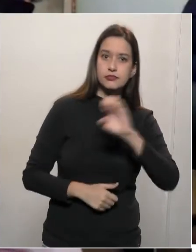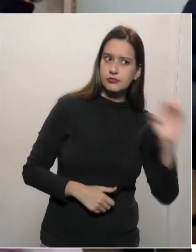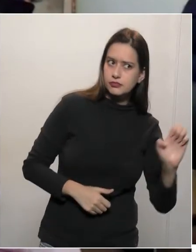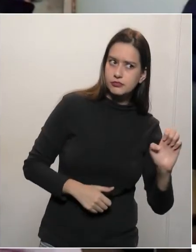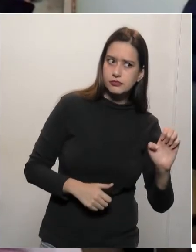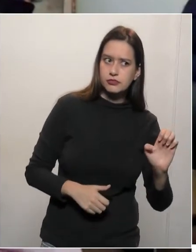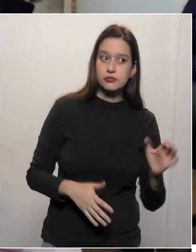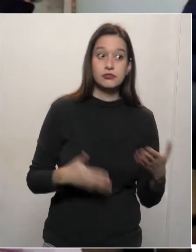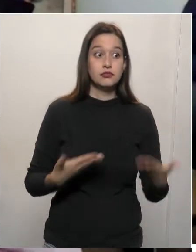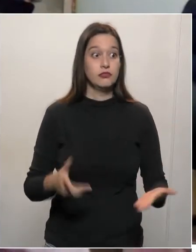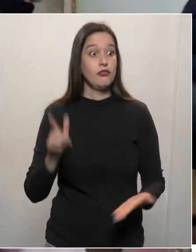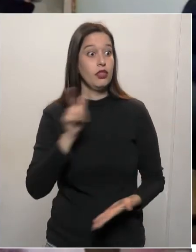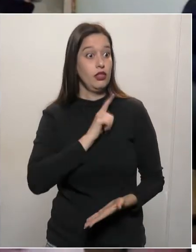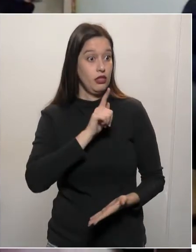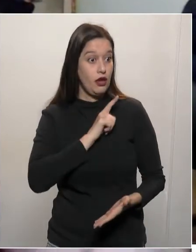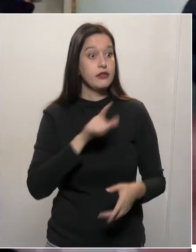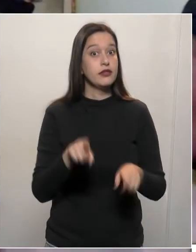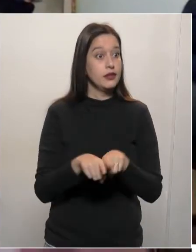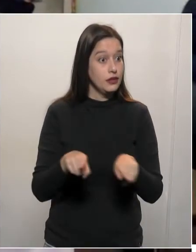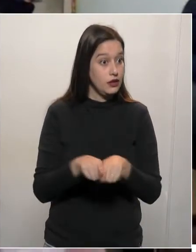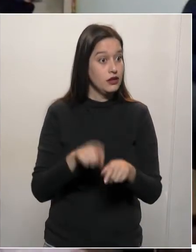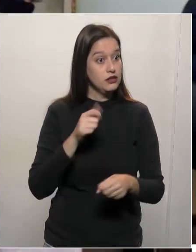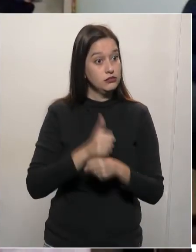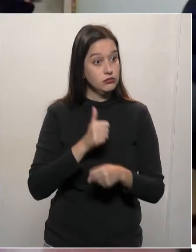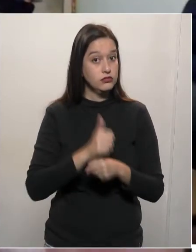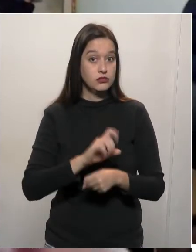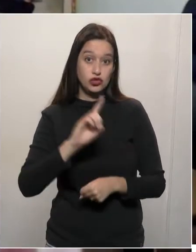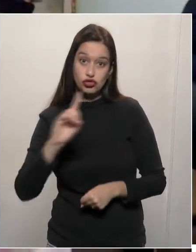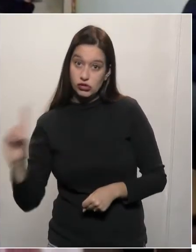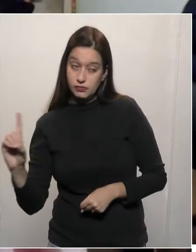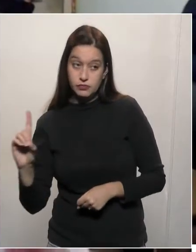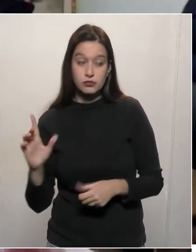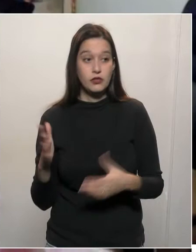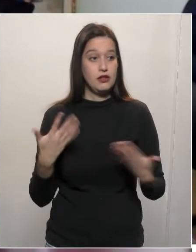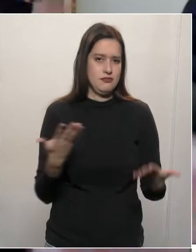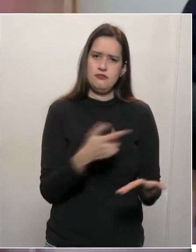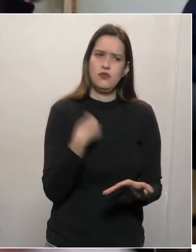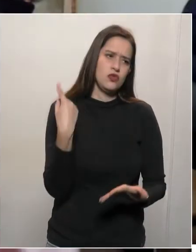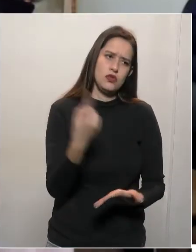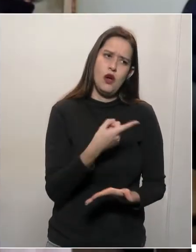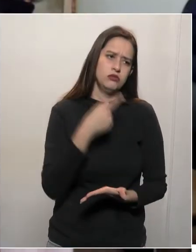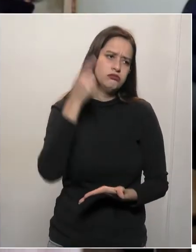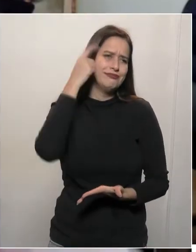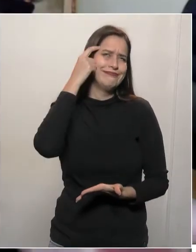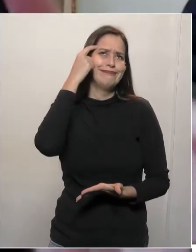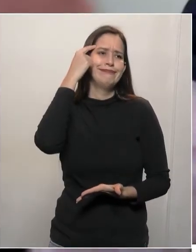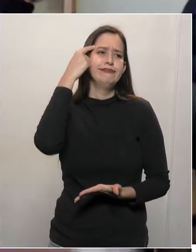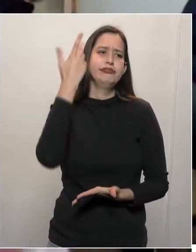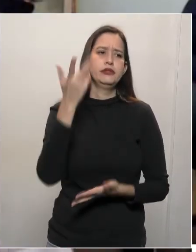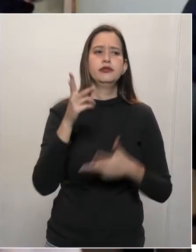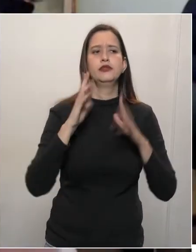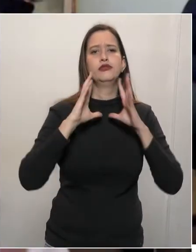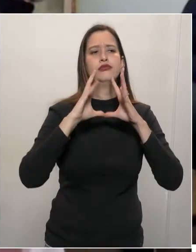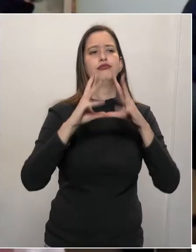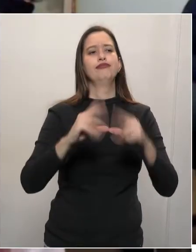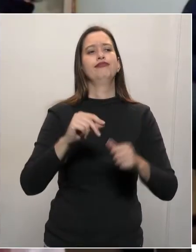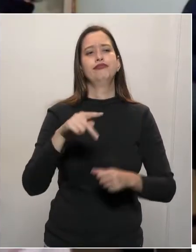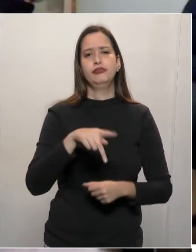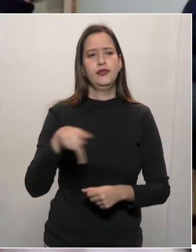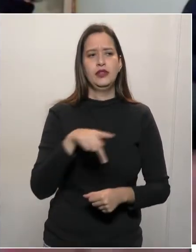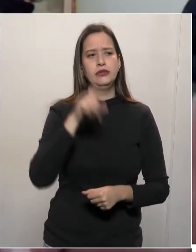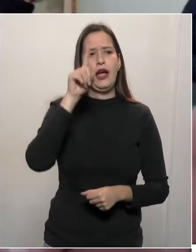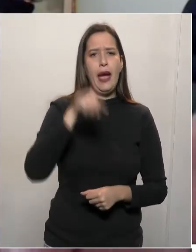Poxa, gente. Nós não podemos subjugar a inteligência de professor, de funcionário, de colégio, de pai. Não podemos.